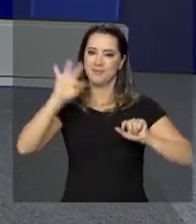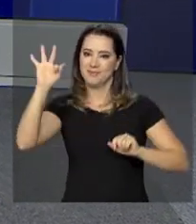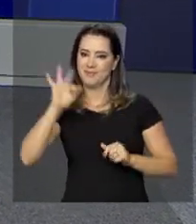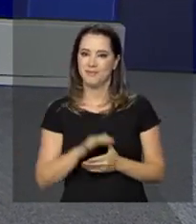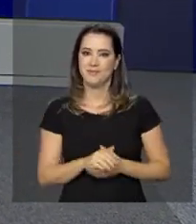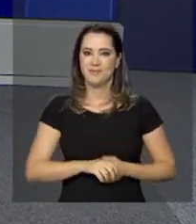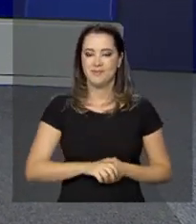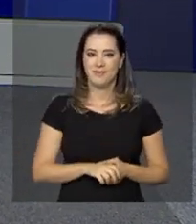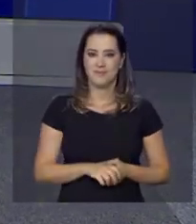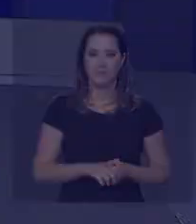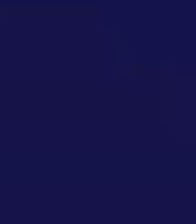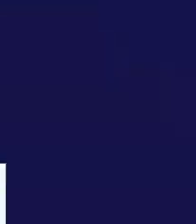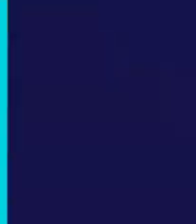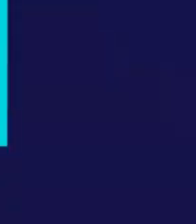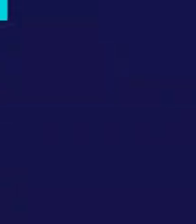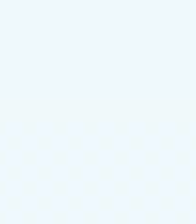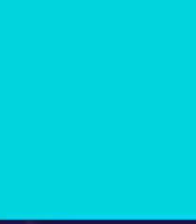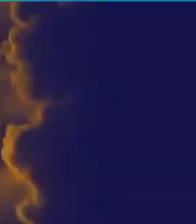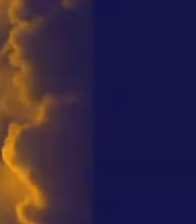Governo Federal. Tchau.